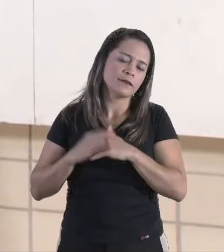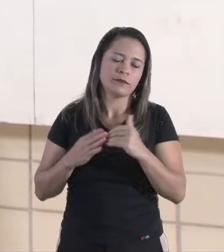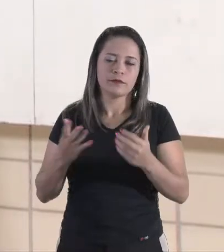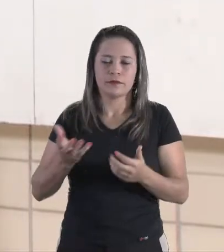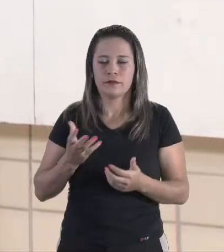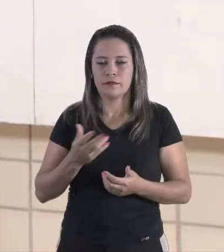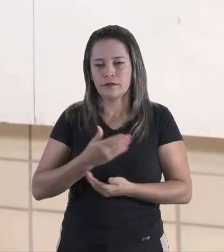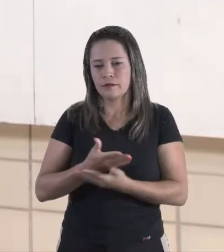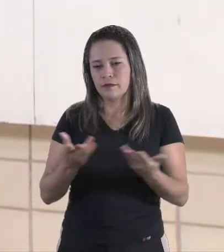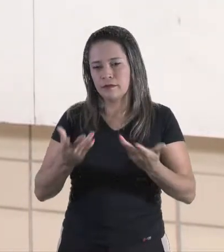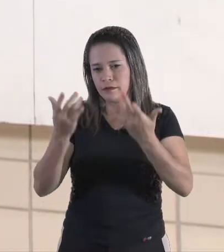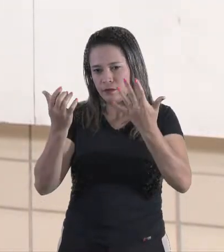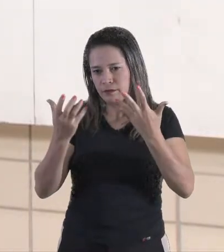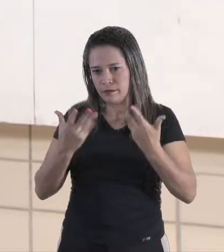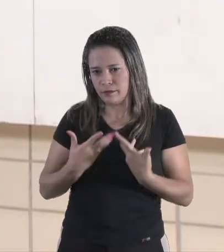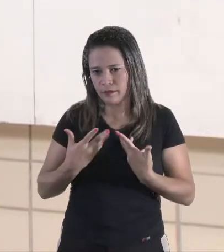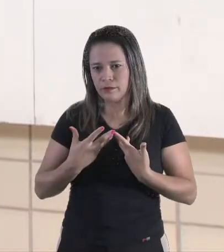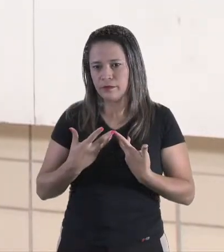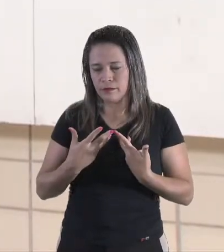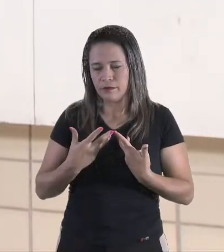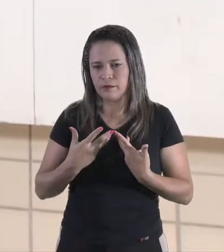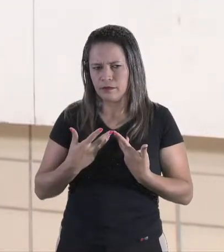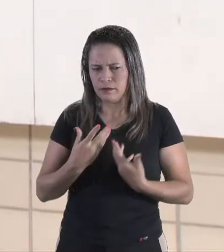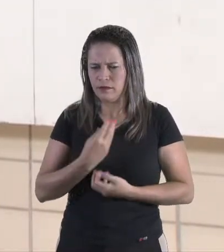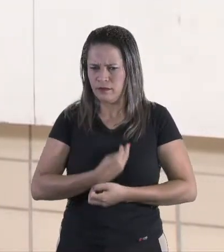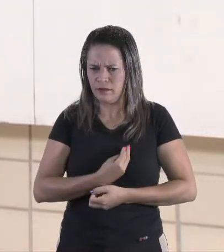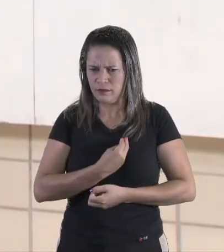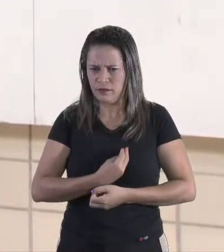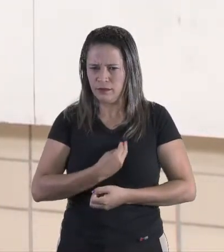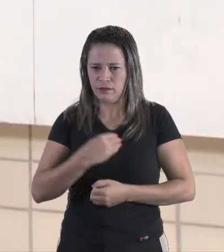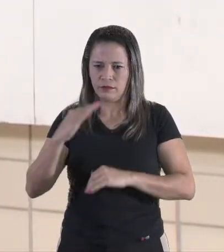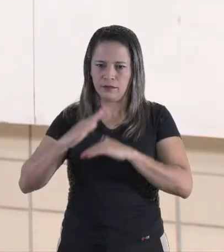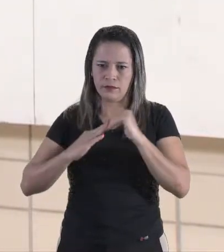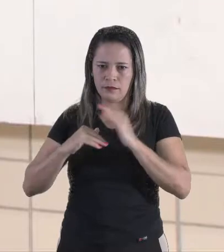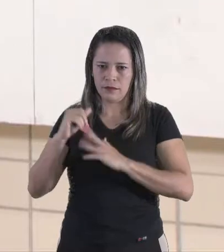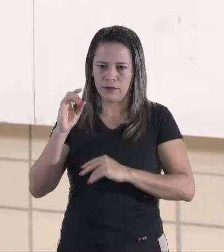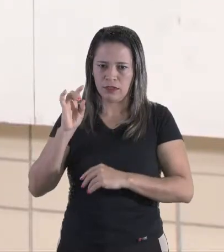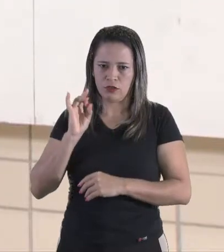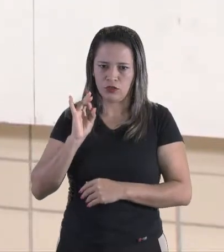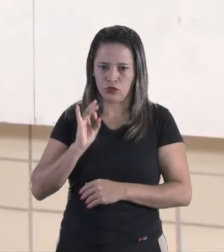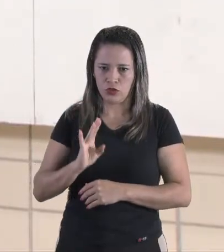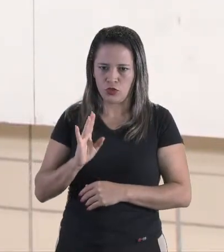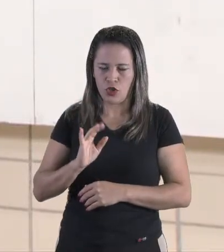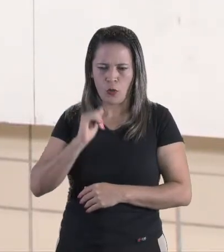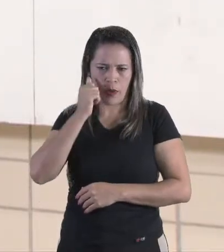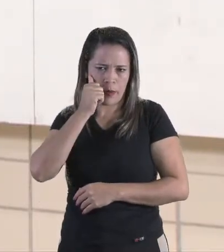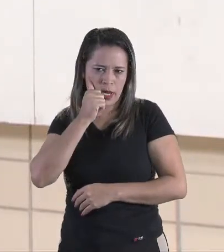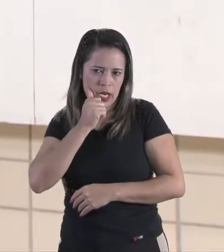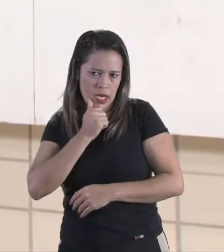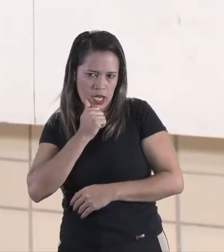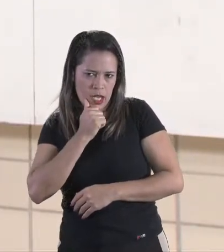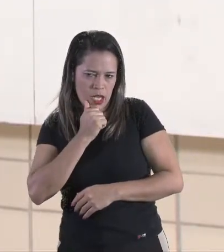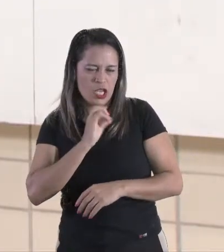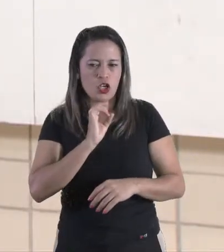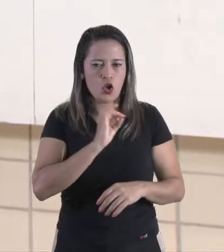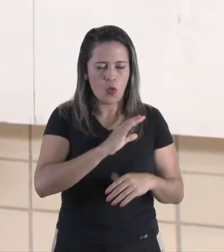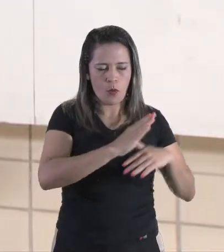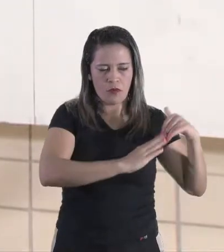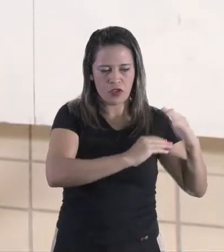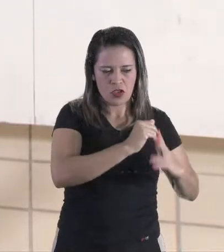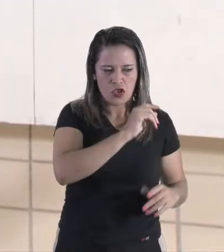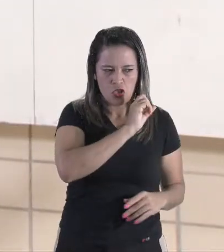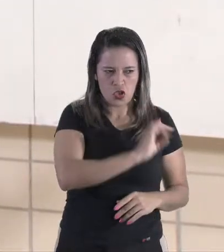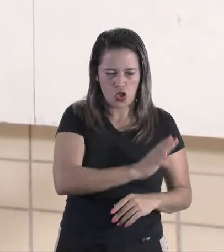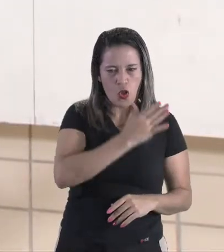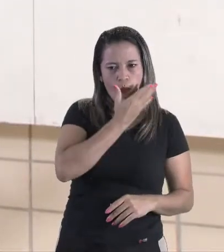que você me diga uma coisa. Existe profissão só para menina e profissão só para